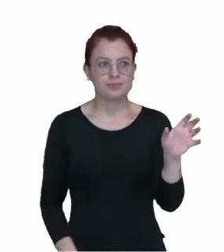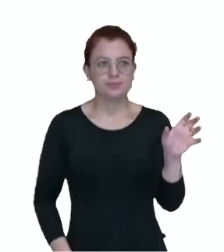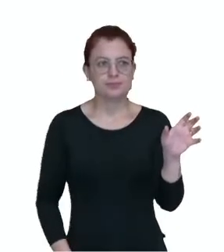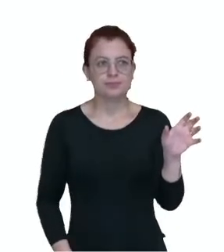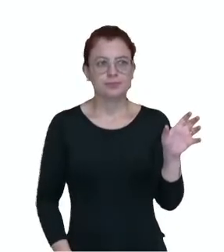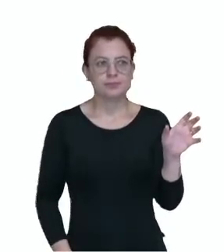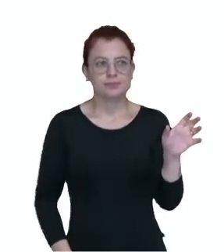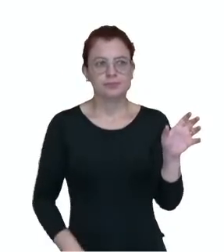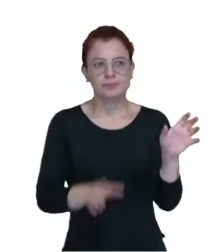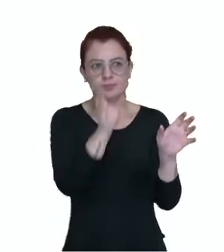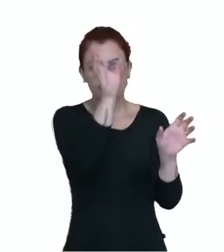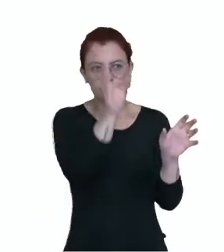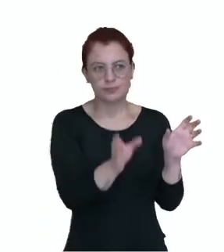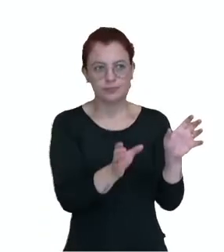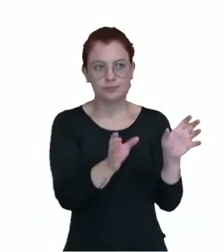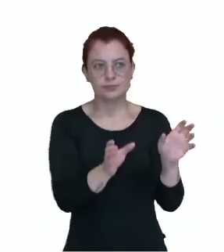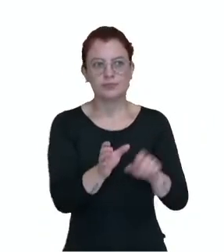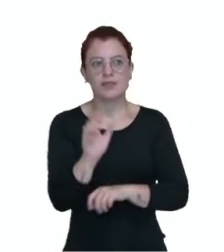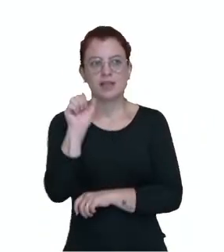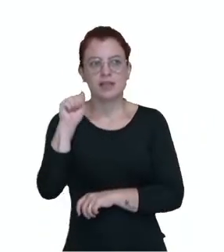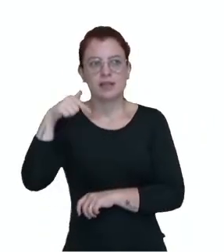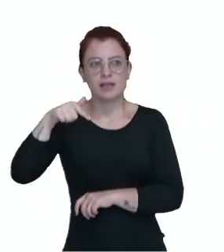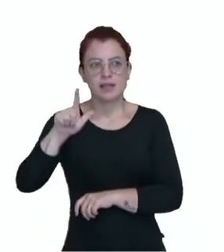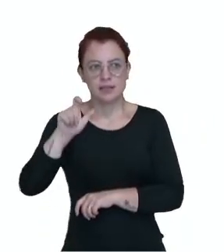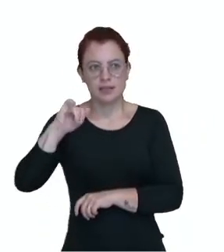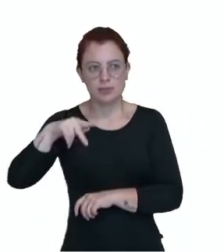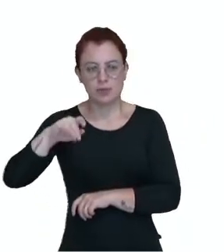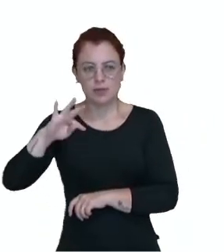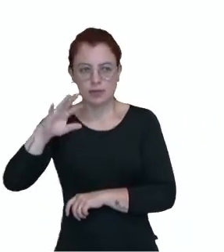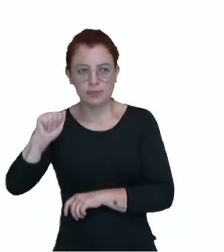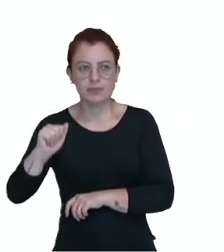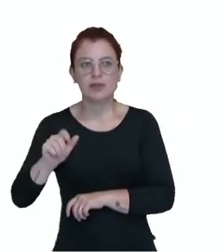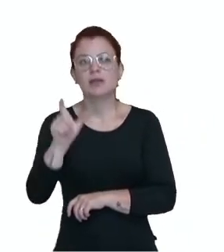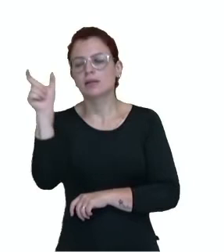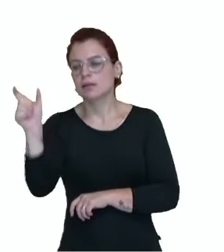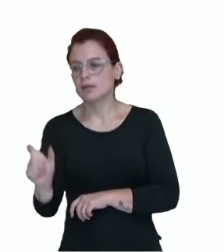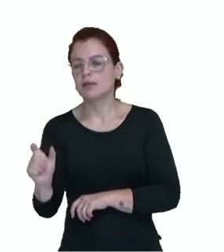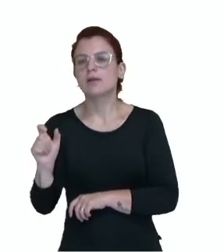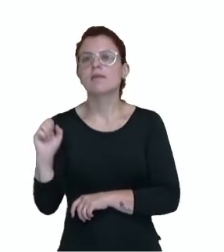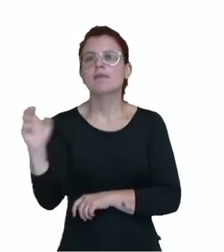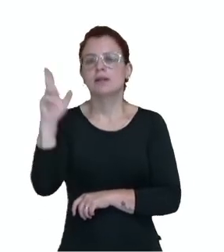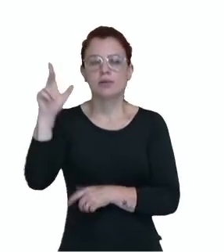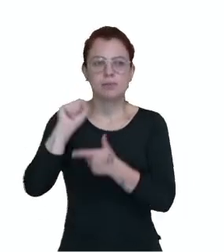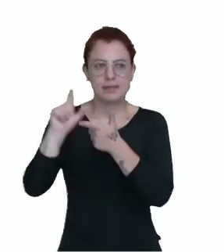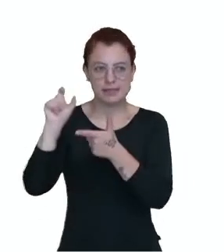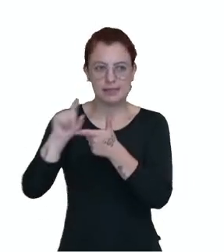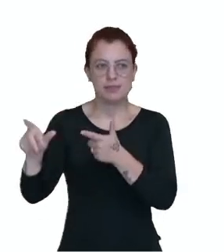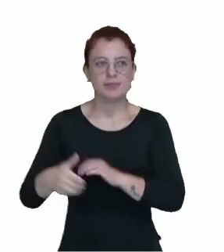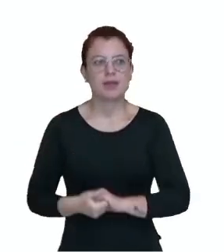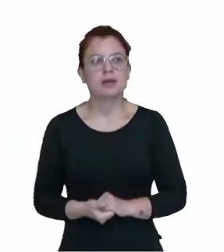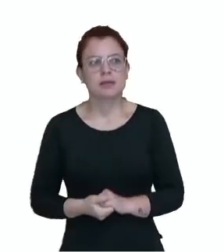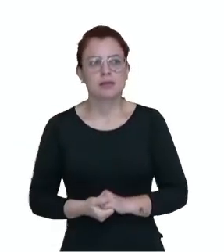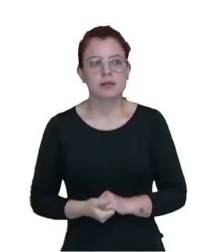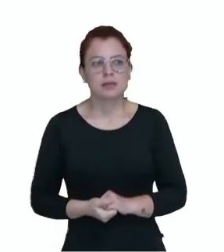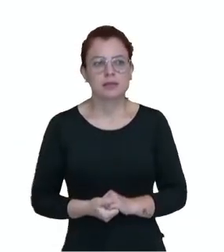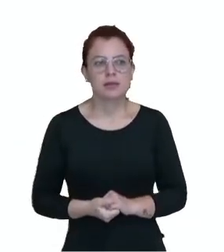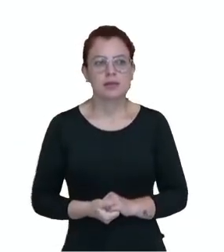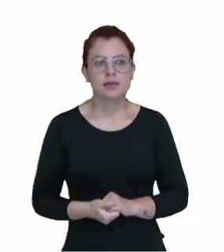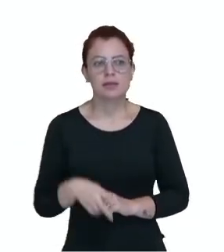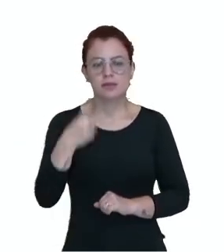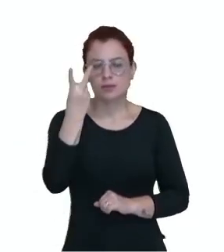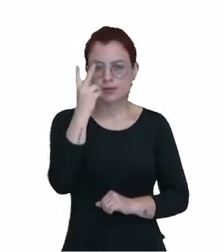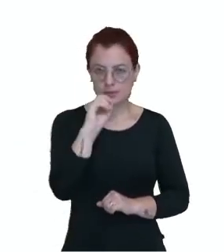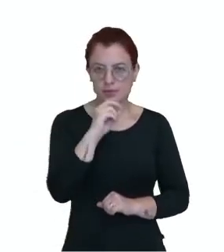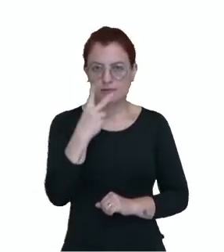do cálculo. Alíquota, o quanto que vai ser retido. E o valor da parcela, certo? A tabela de imposto de renda de 2022